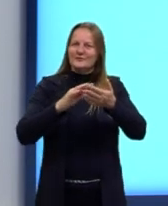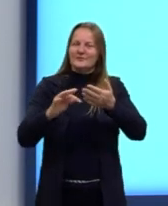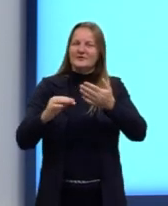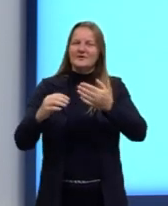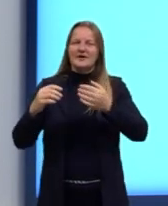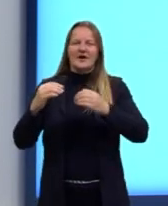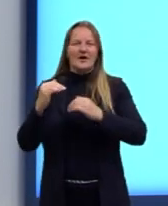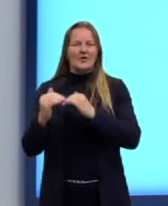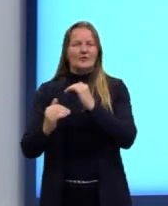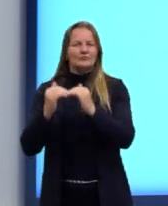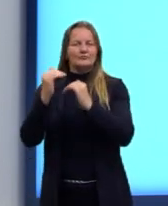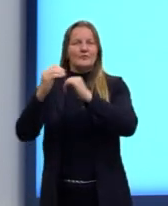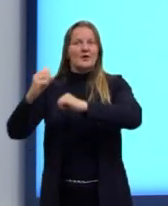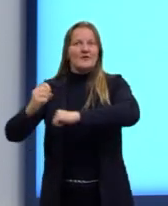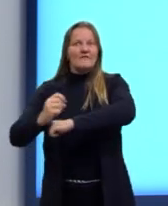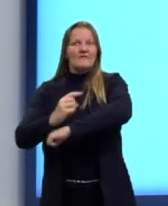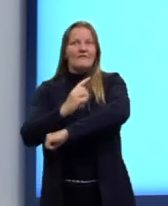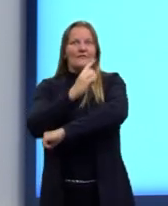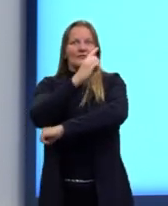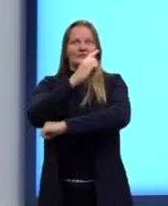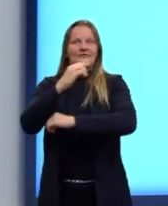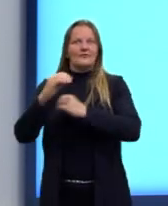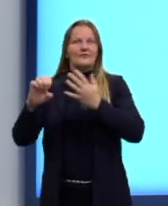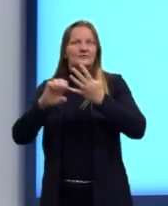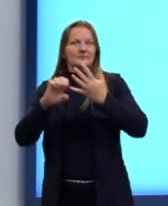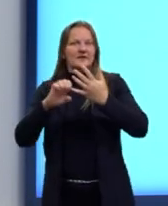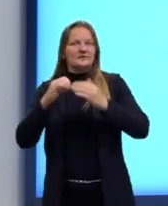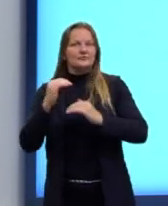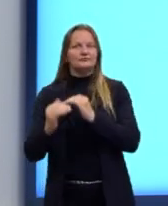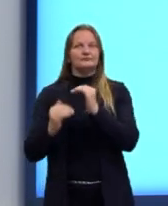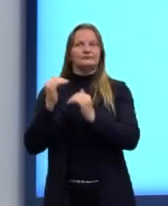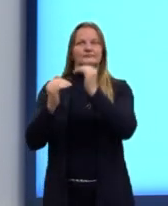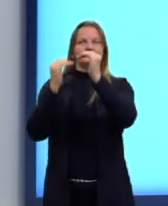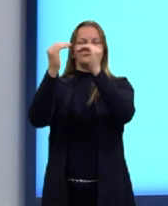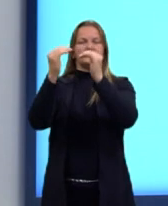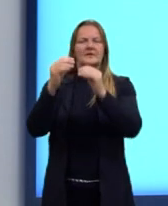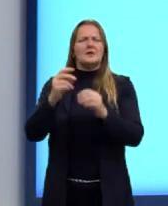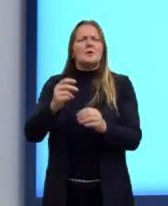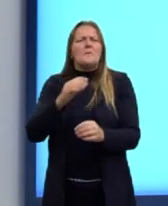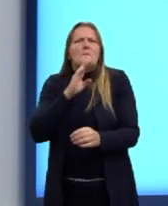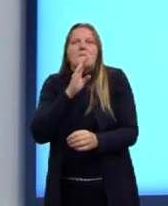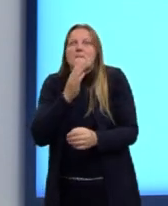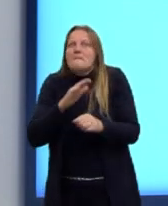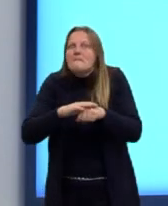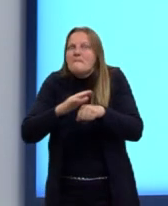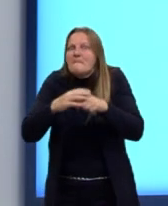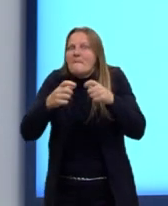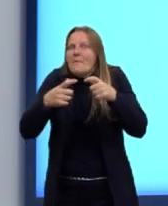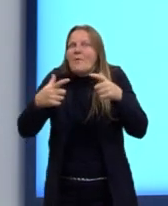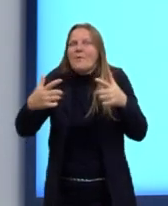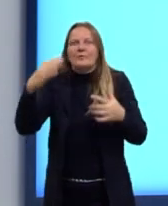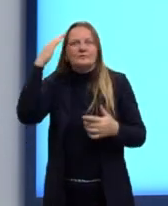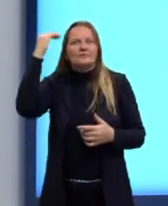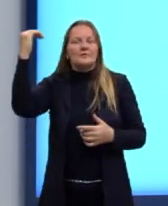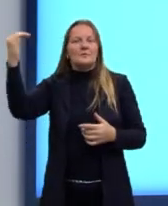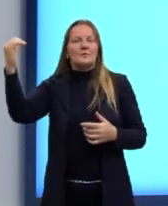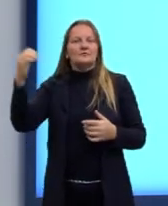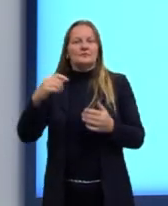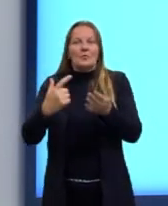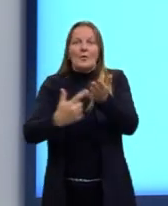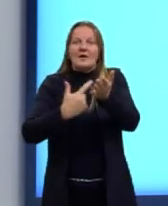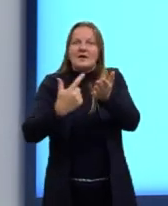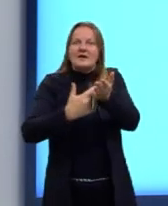Tá, até aí ok. Então, ele ficou conhecido mais ainda lá quando ele publicou o seu livro A Origem das